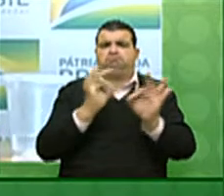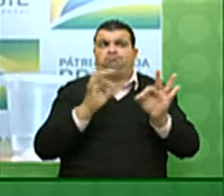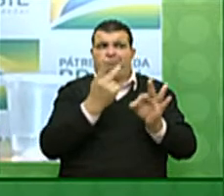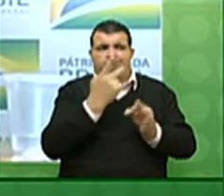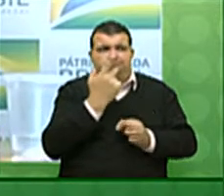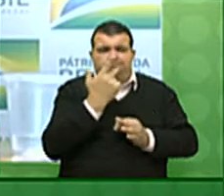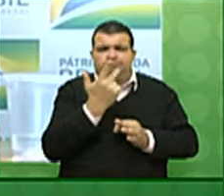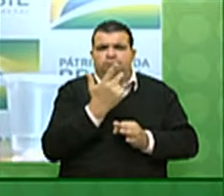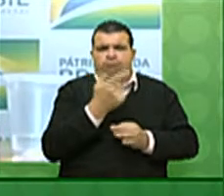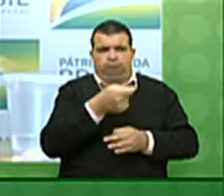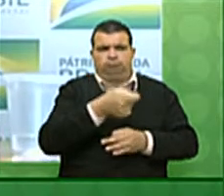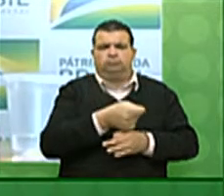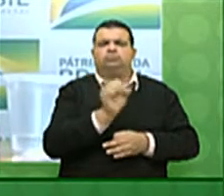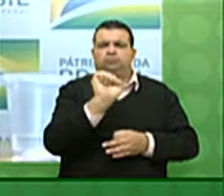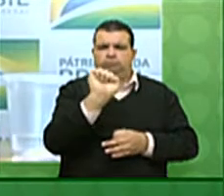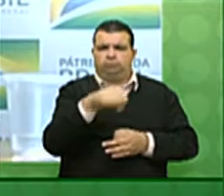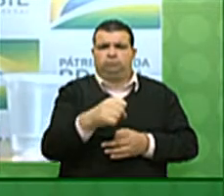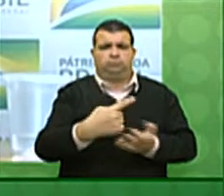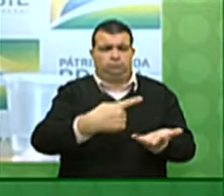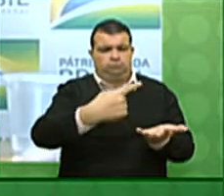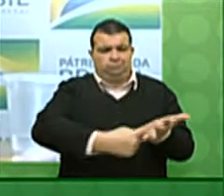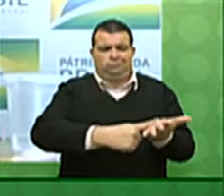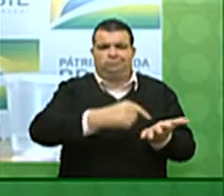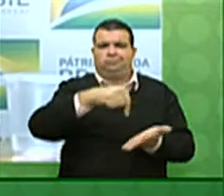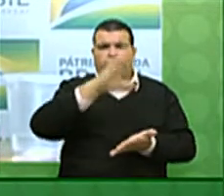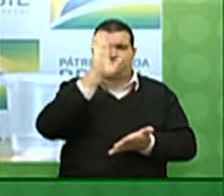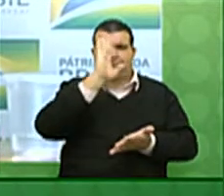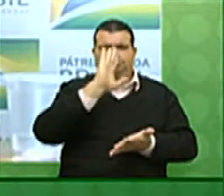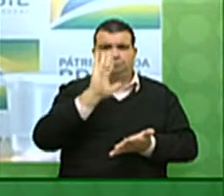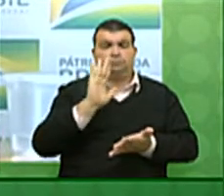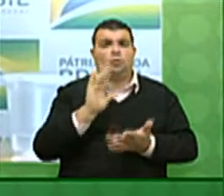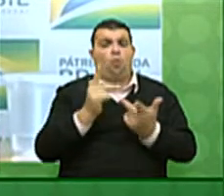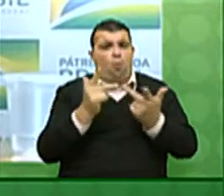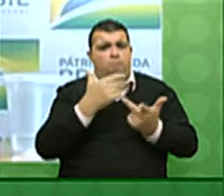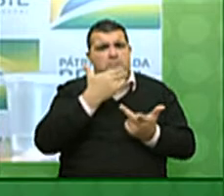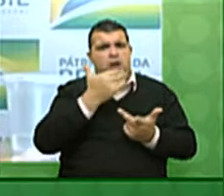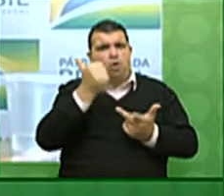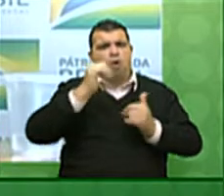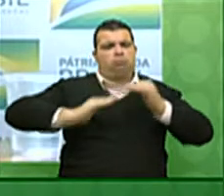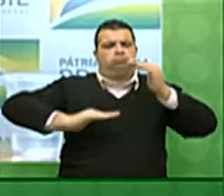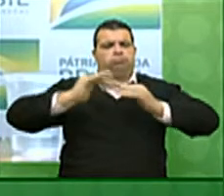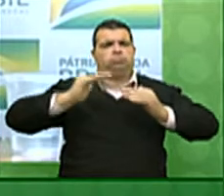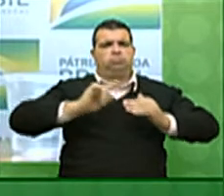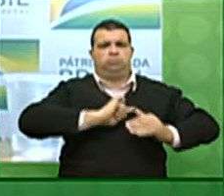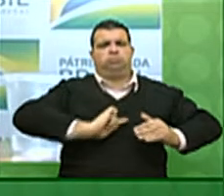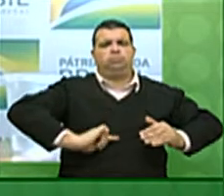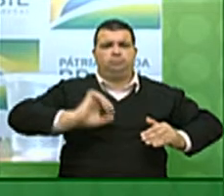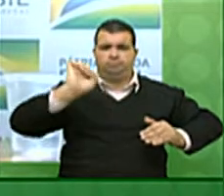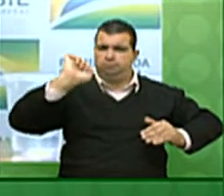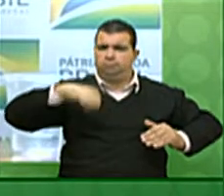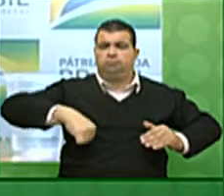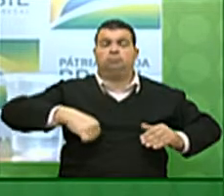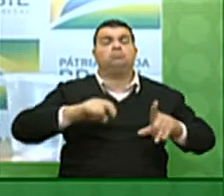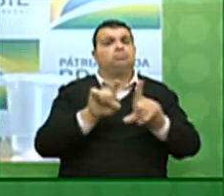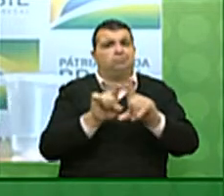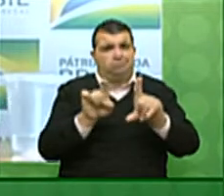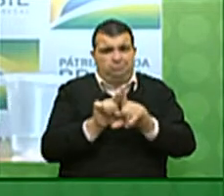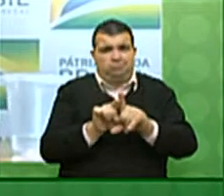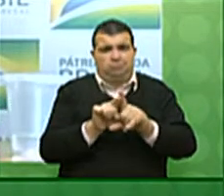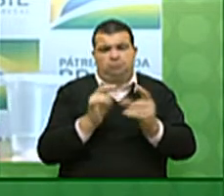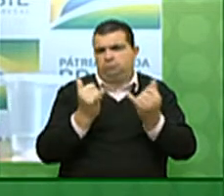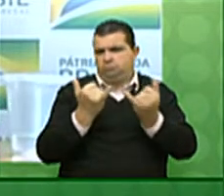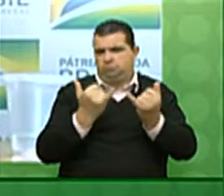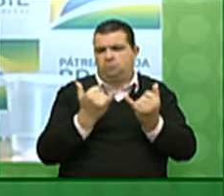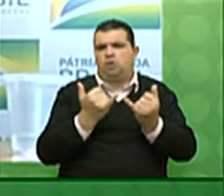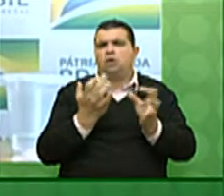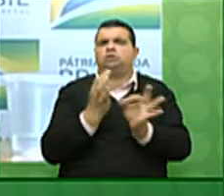aos mesmos o compromisso do Brasil com as melhores práticas de governo, incluindo aí a